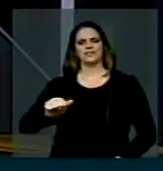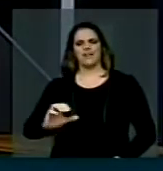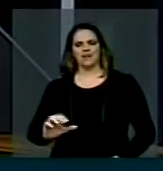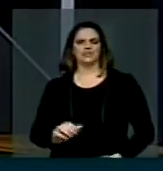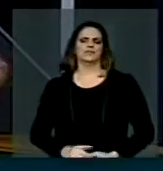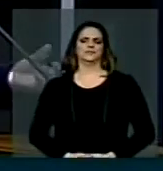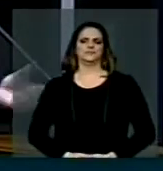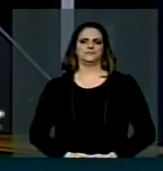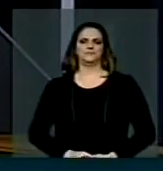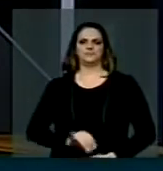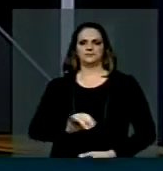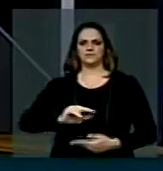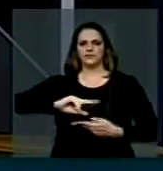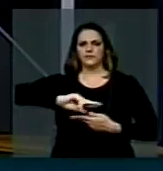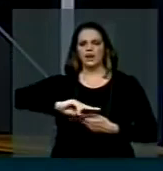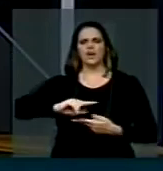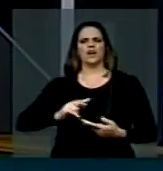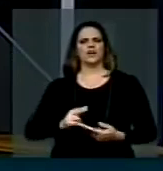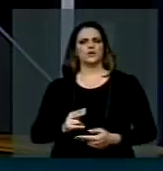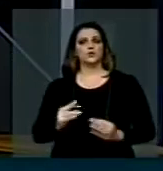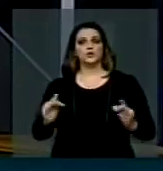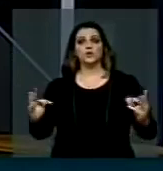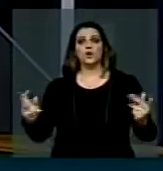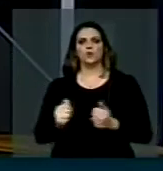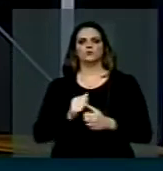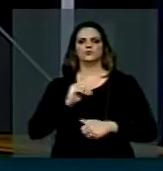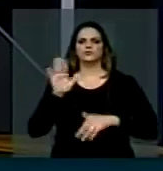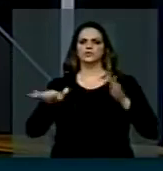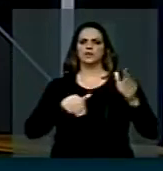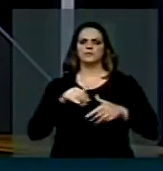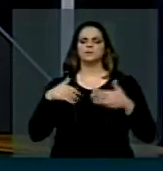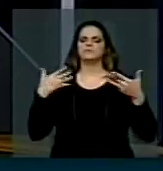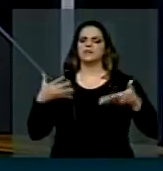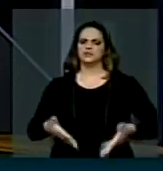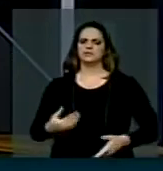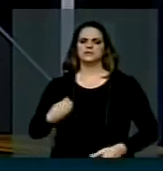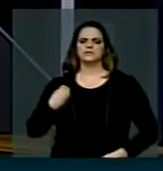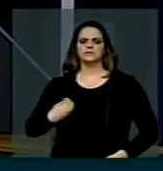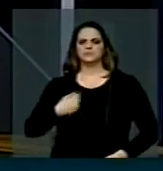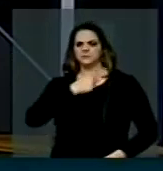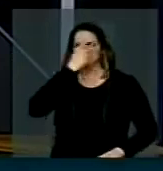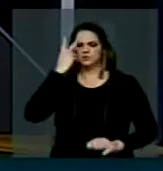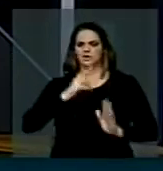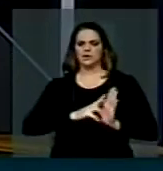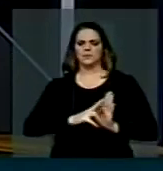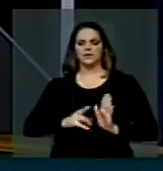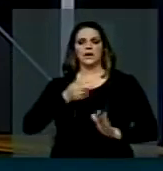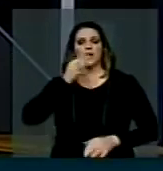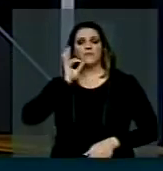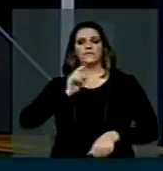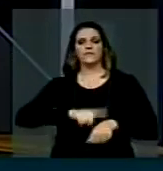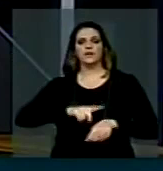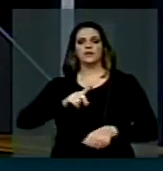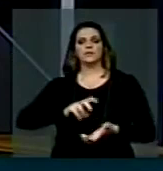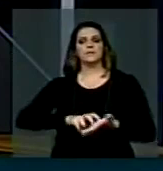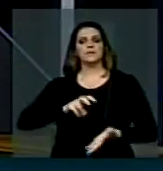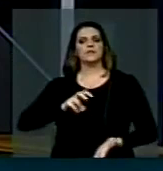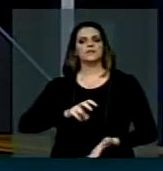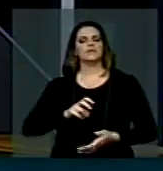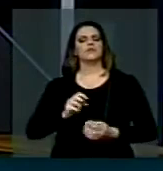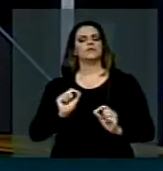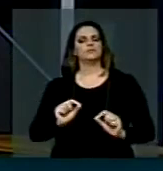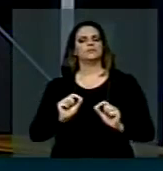Infraero, todos esses órgãos, para comparecerem também seus representantes nesse nosso café da manhã, onde nós estaremos